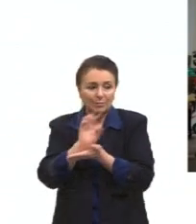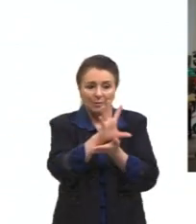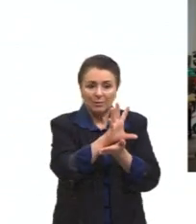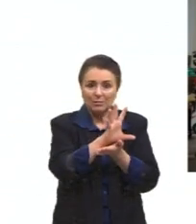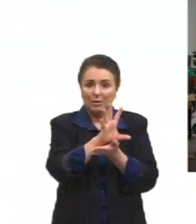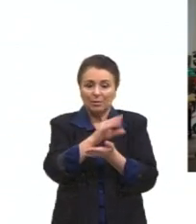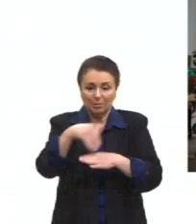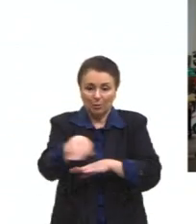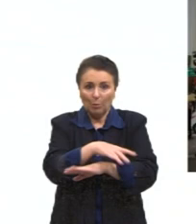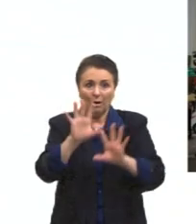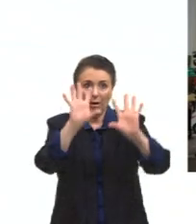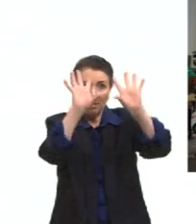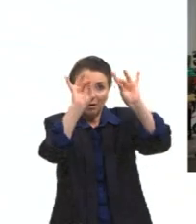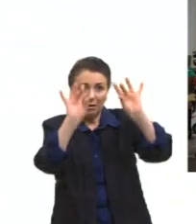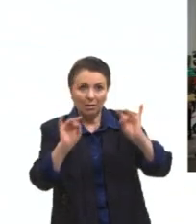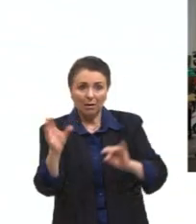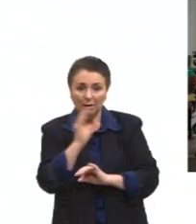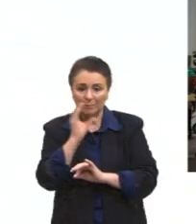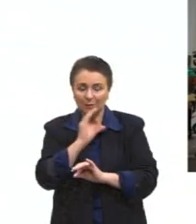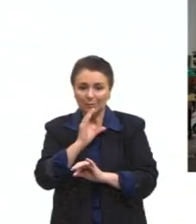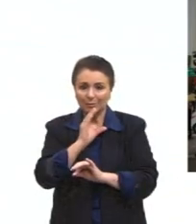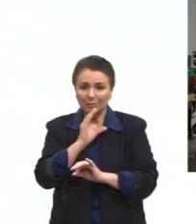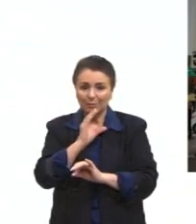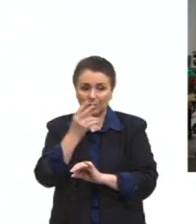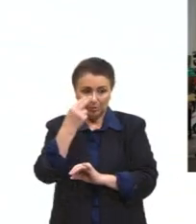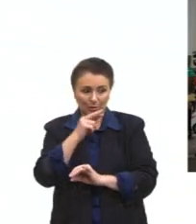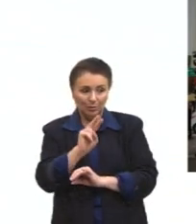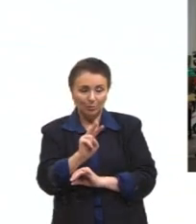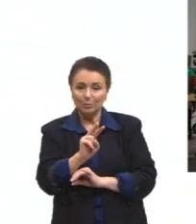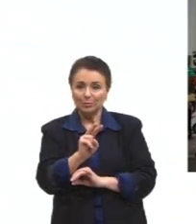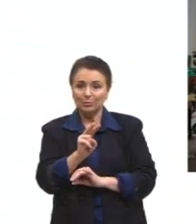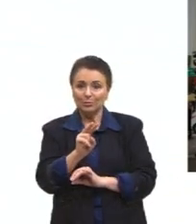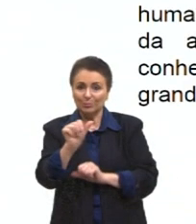rapidinho, né, e poder seguir para o próximo lugar.